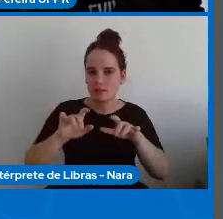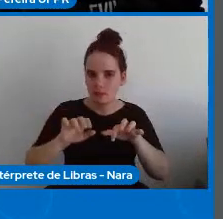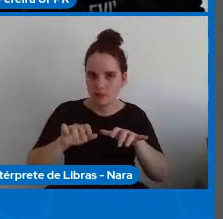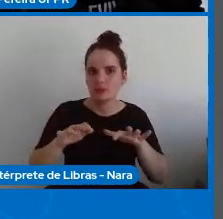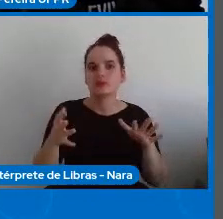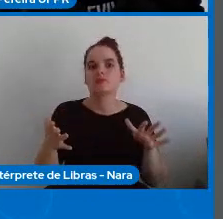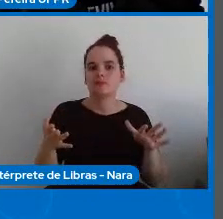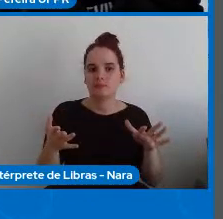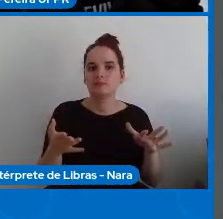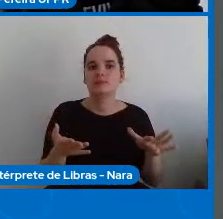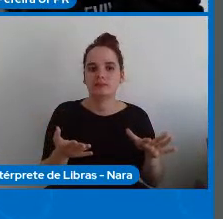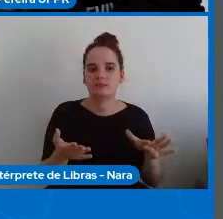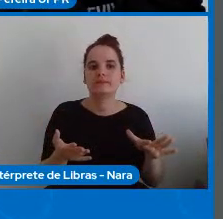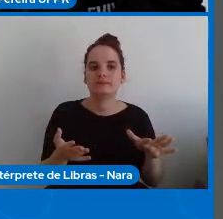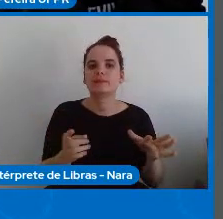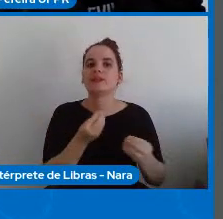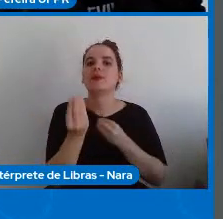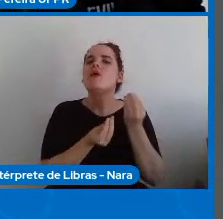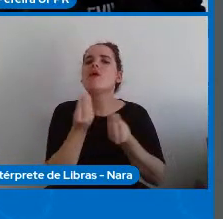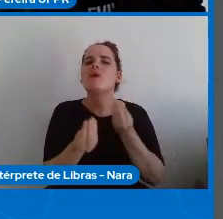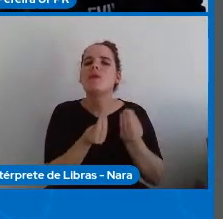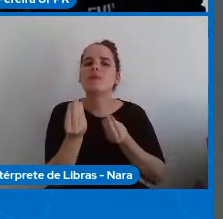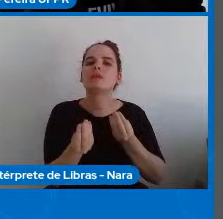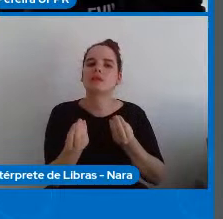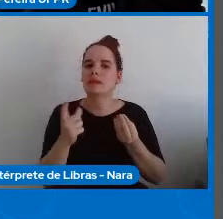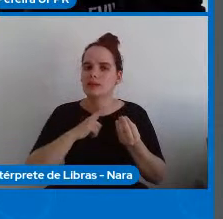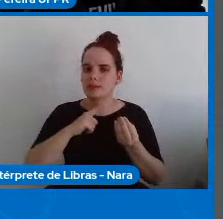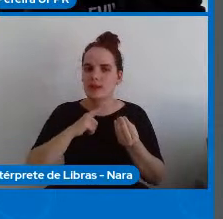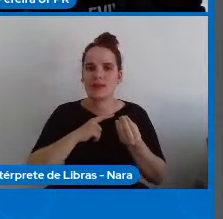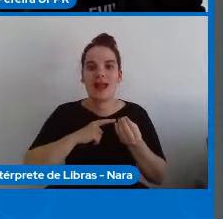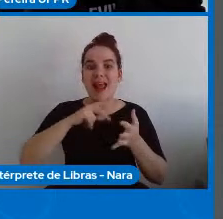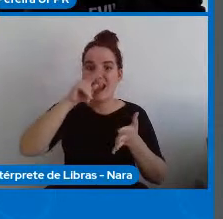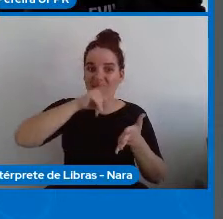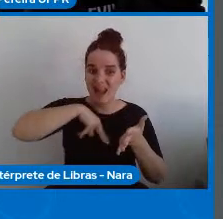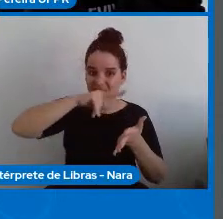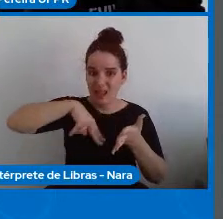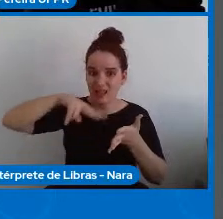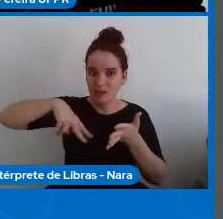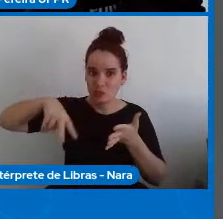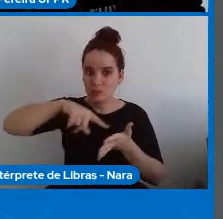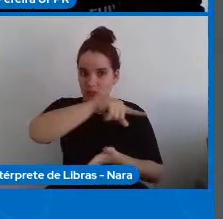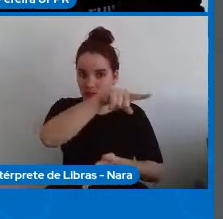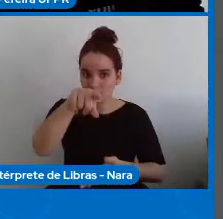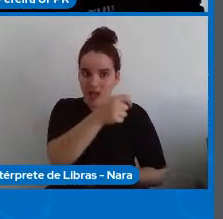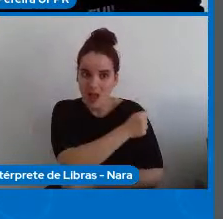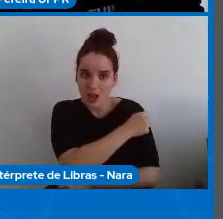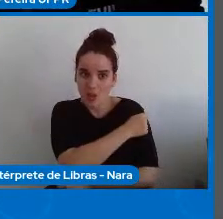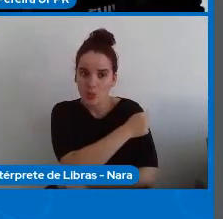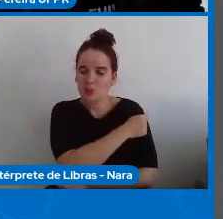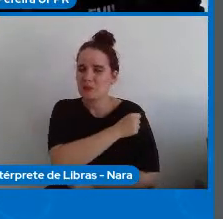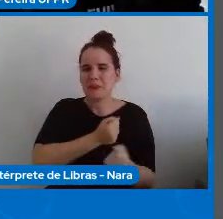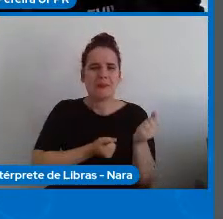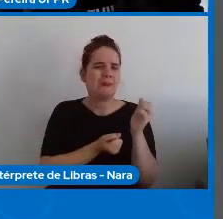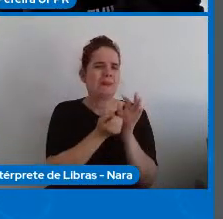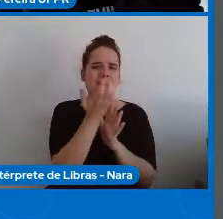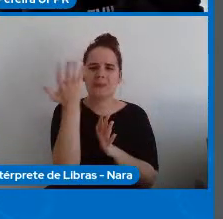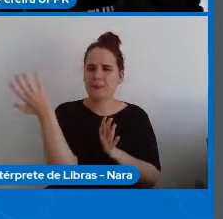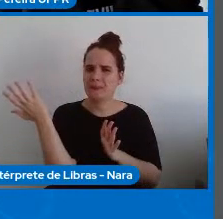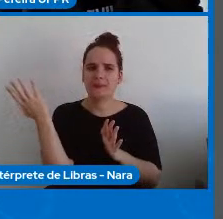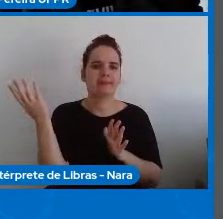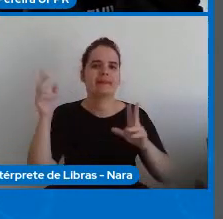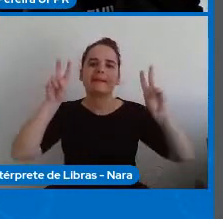nós atribuímos também uma grande quantidade de leituras muito diversas que tratam sobre temas diferentes que vão da